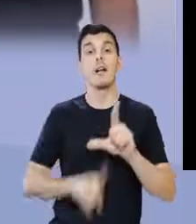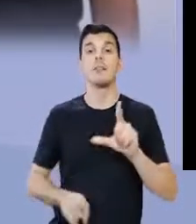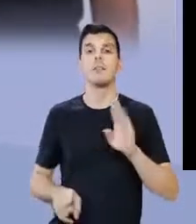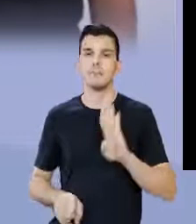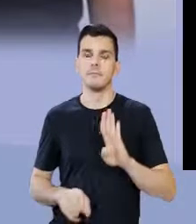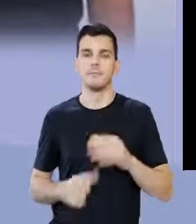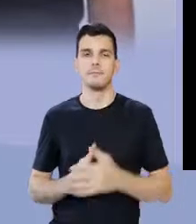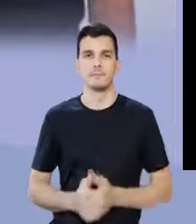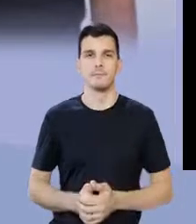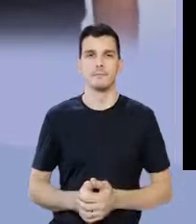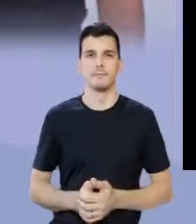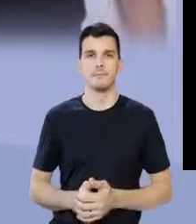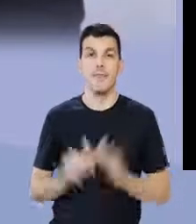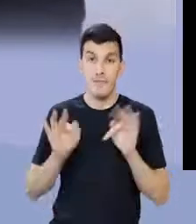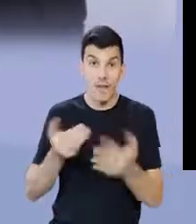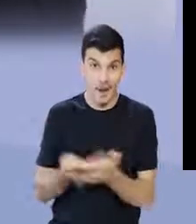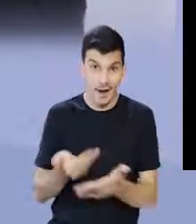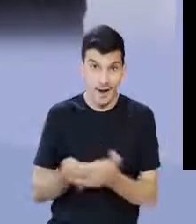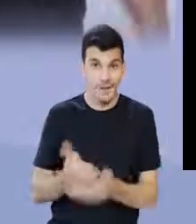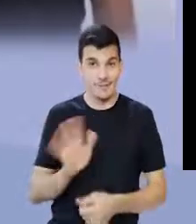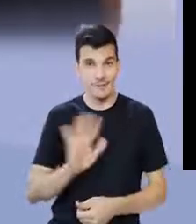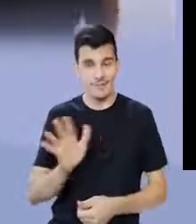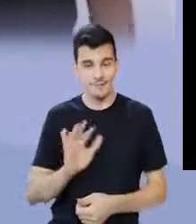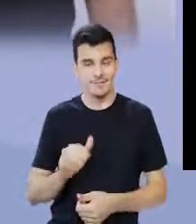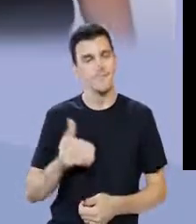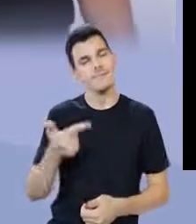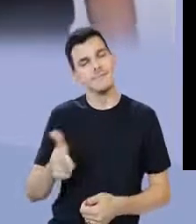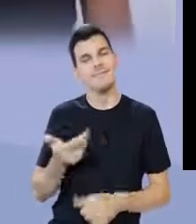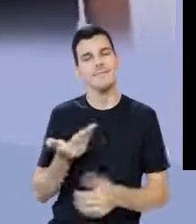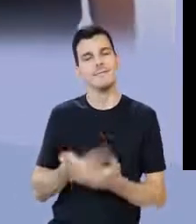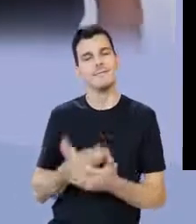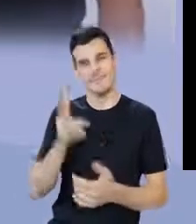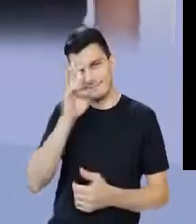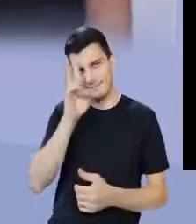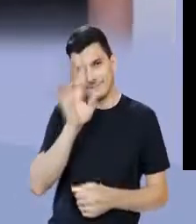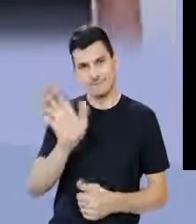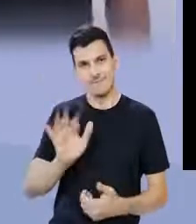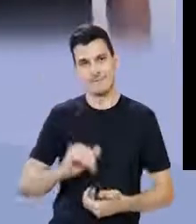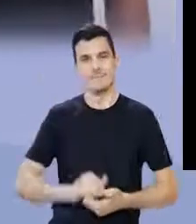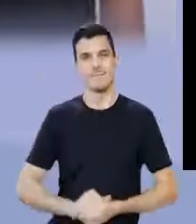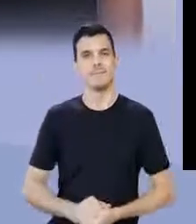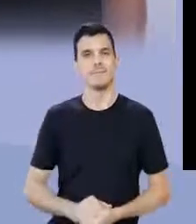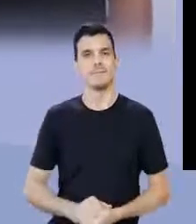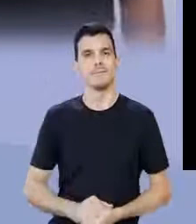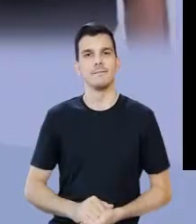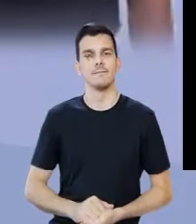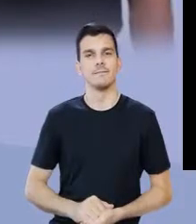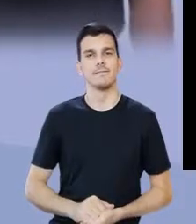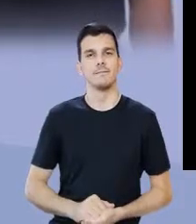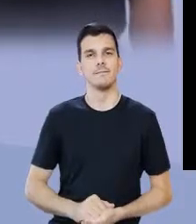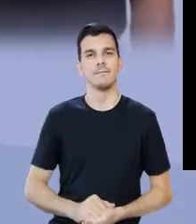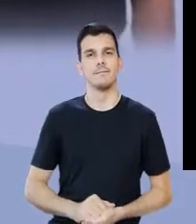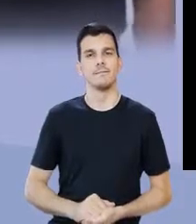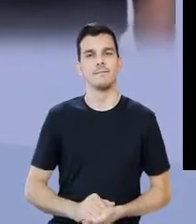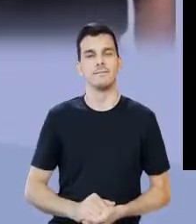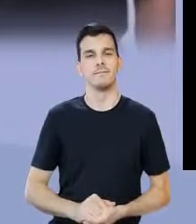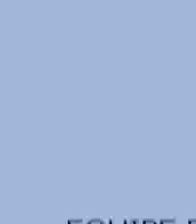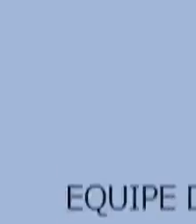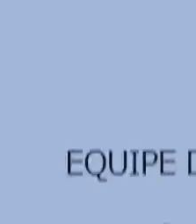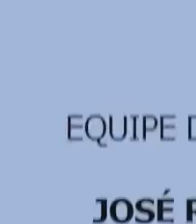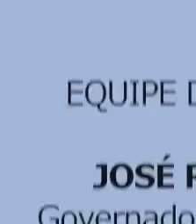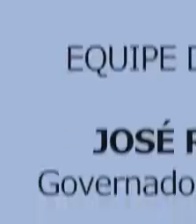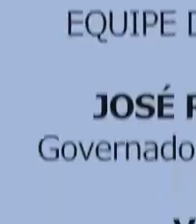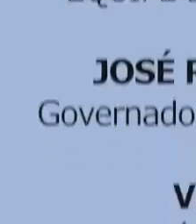gabarito é a letra B. Ficamos por aqui, meu aluno, para mais uma aulinha. Até a próxima. Valeu!